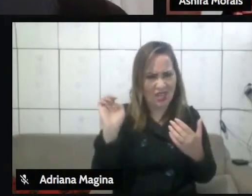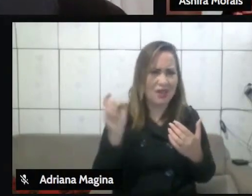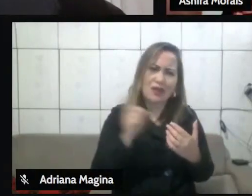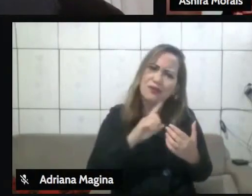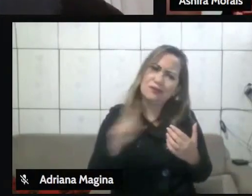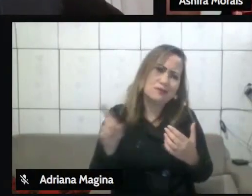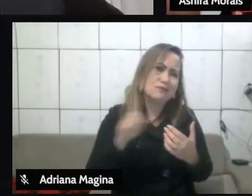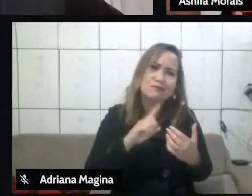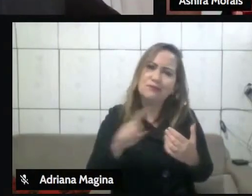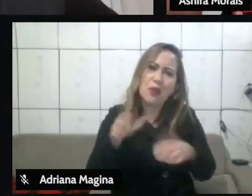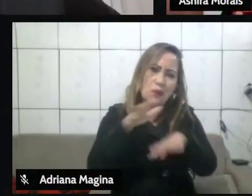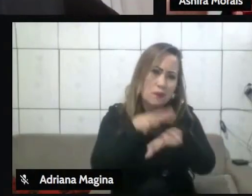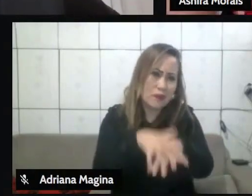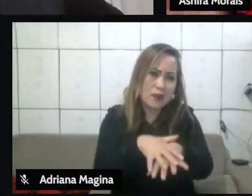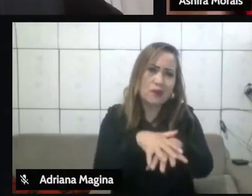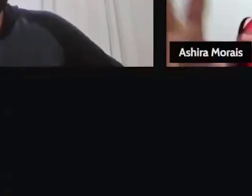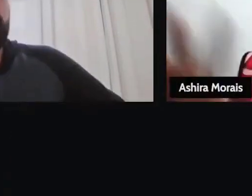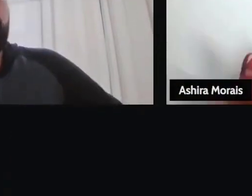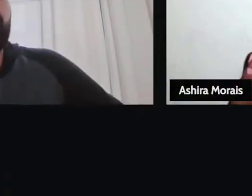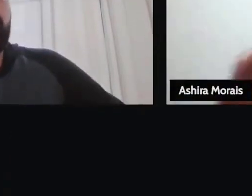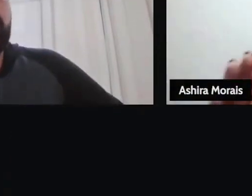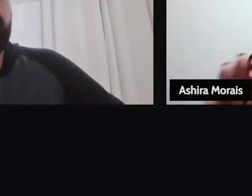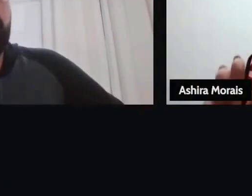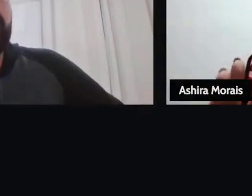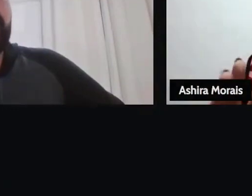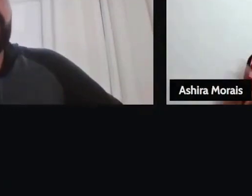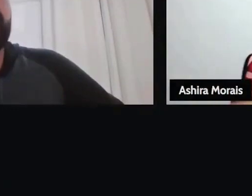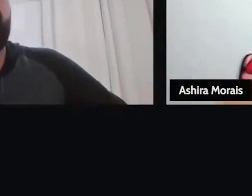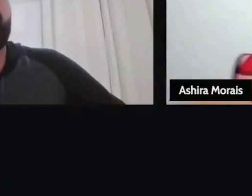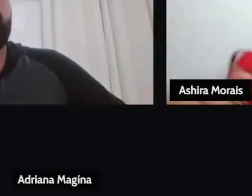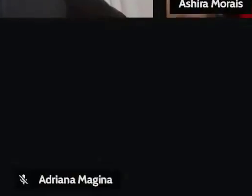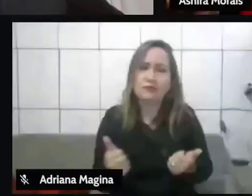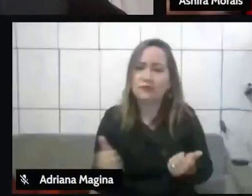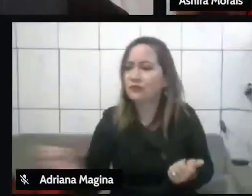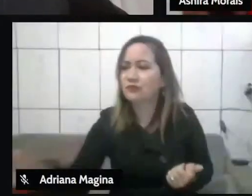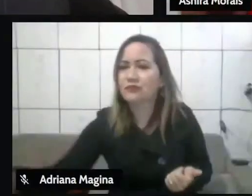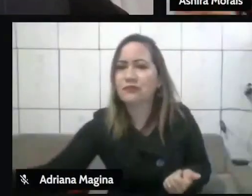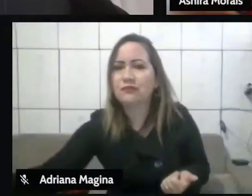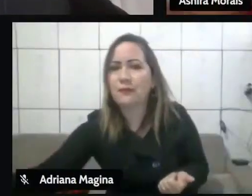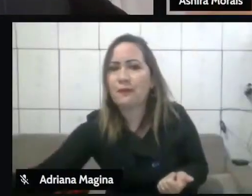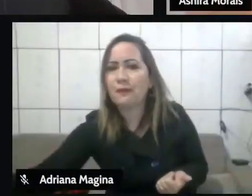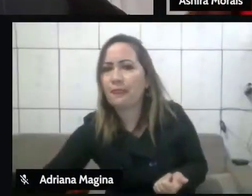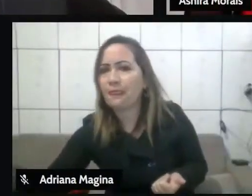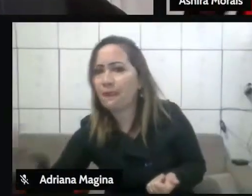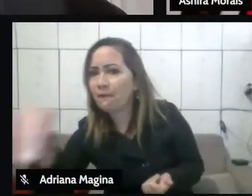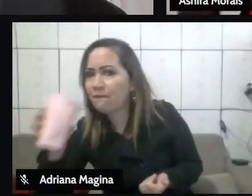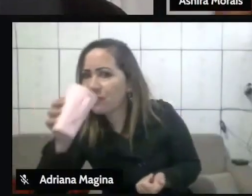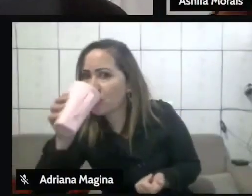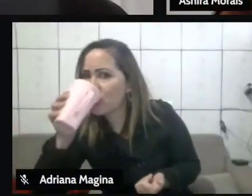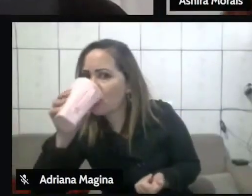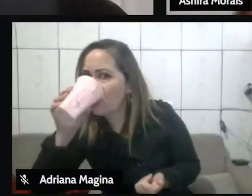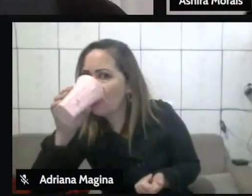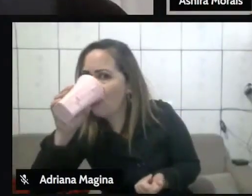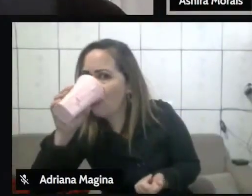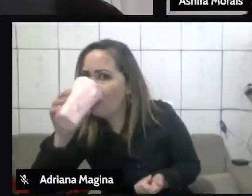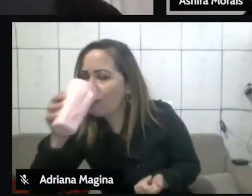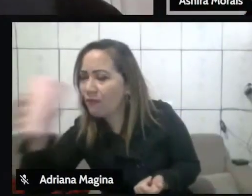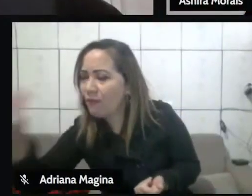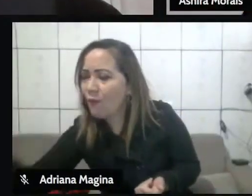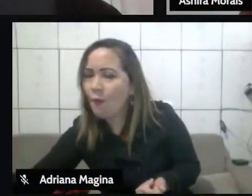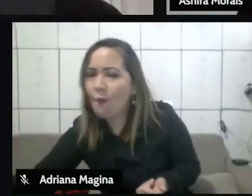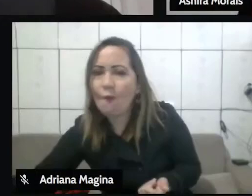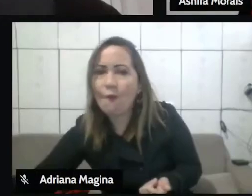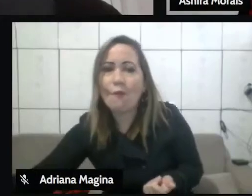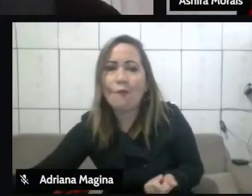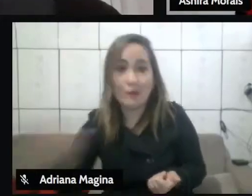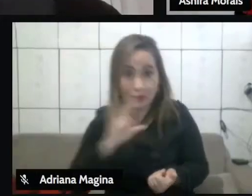de inclusão. É o de todas essas classes, sabe? Só para responder a sua pergunta, para